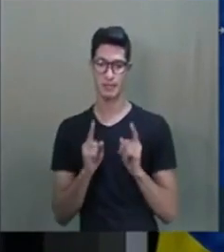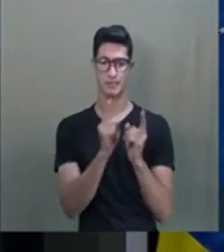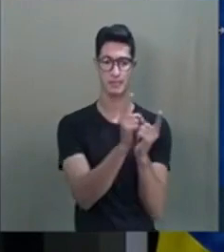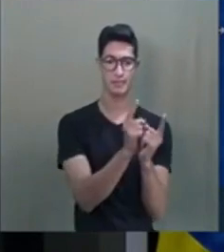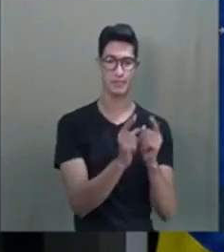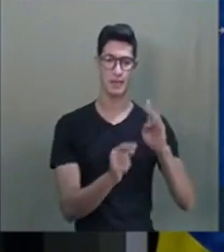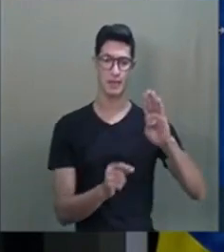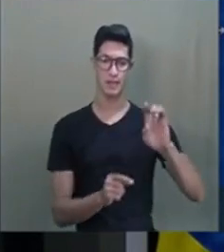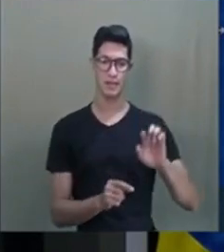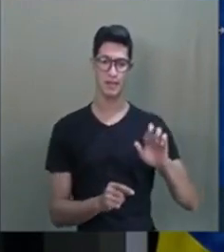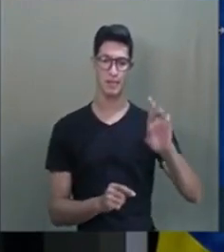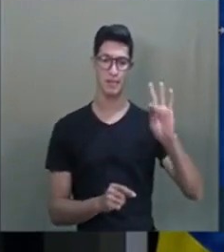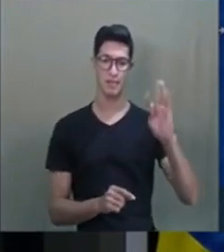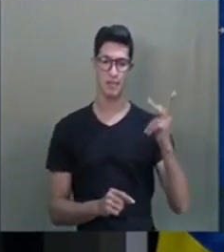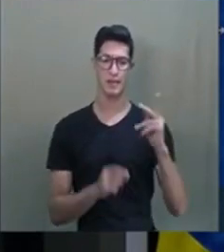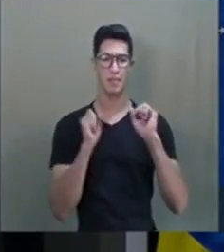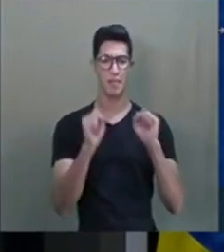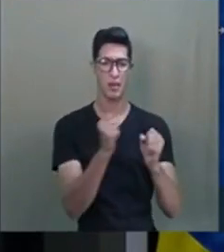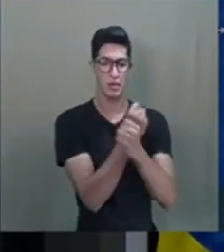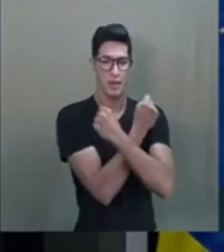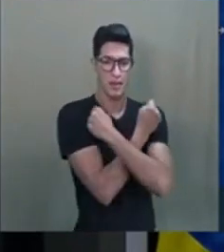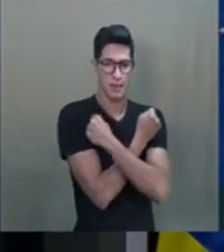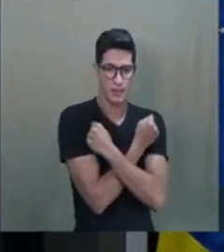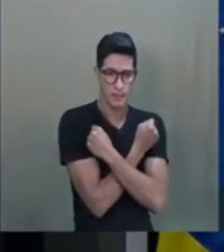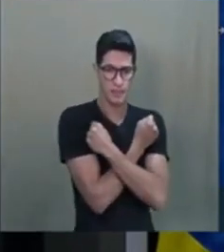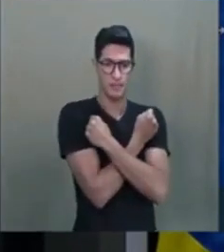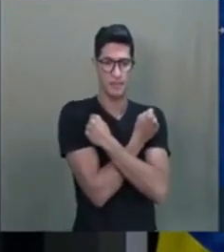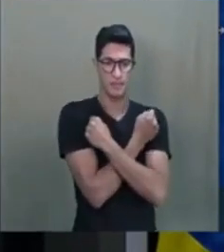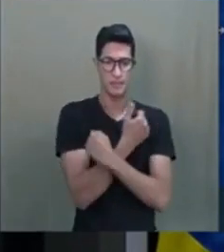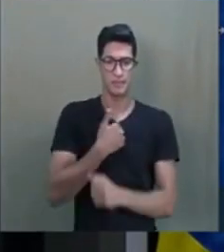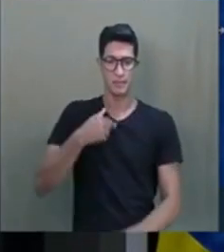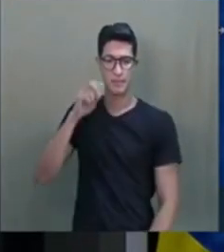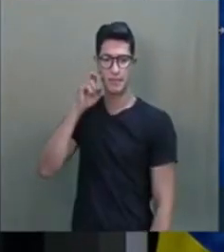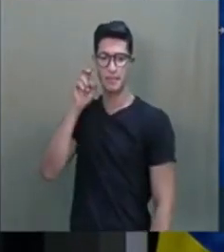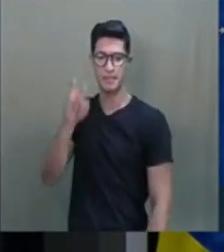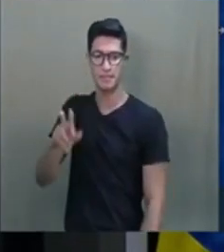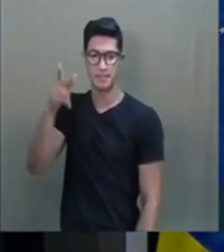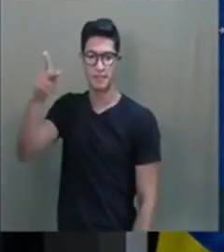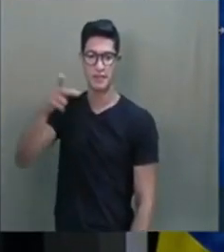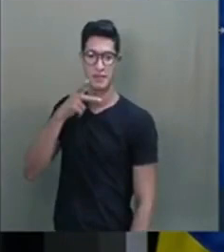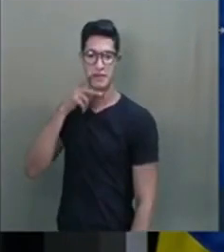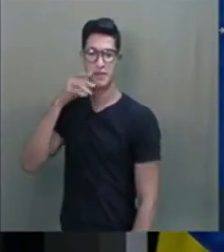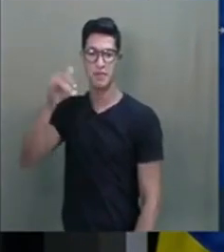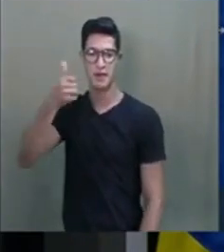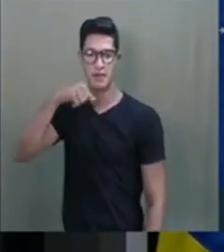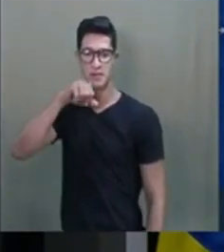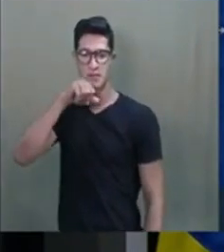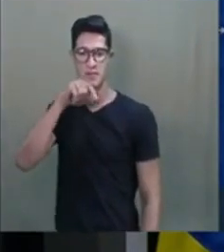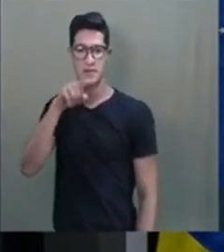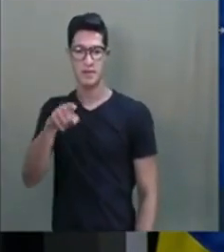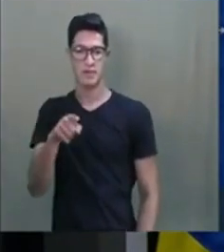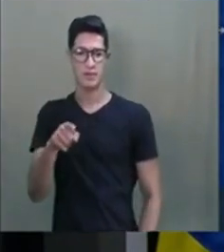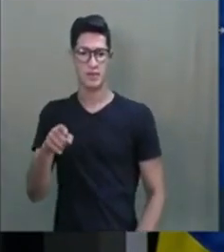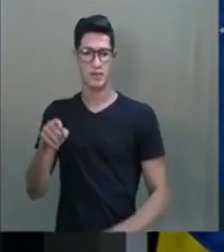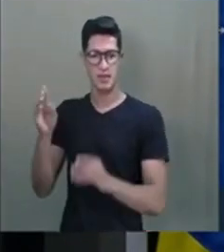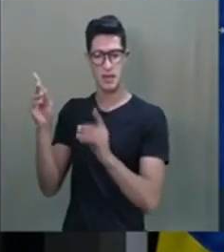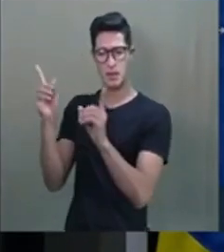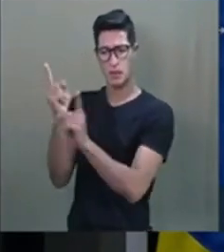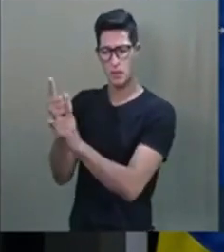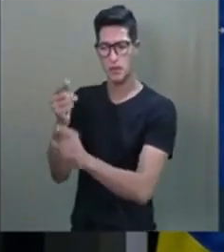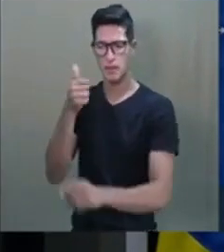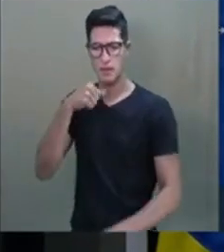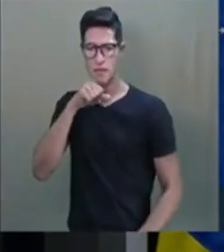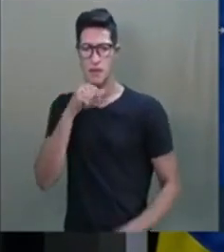falava, Bert, você, posso te dar um abraço ali? Eu vejo o seu pai e a sua mãe. E você se dá muito bem com a sua mãe,